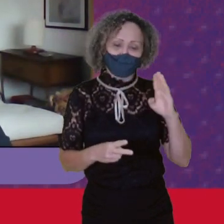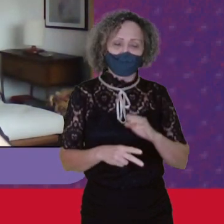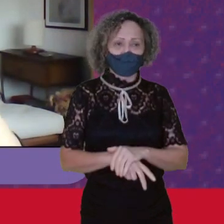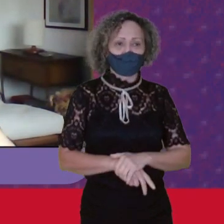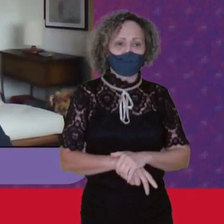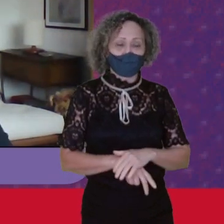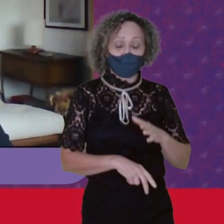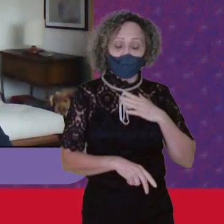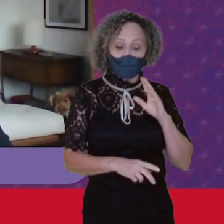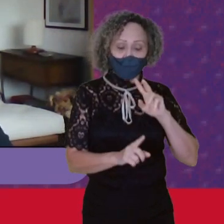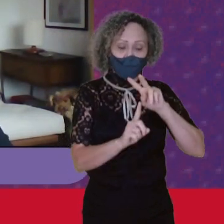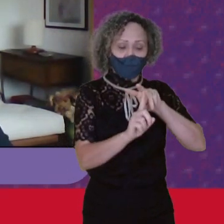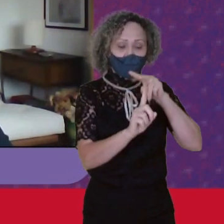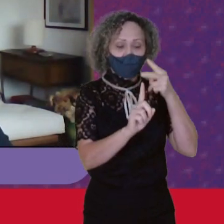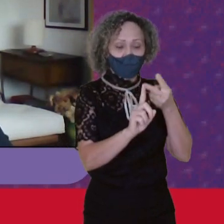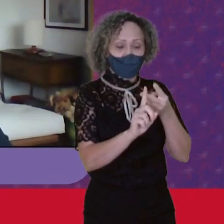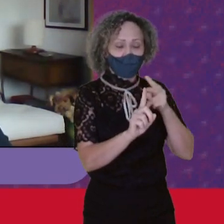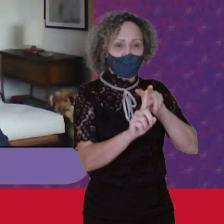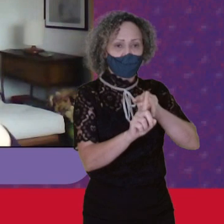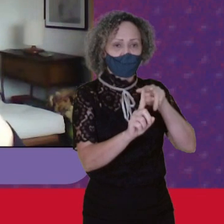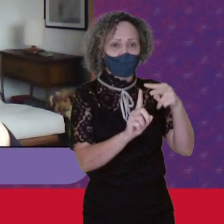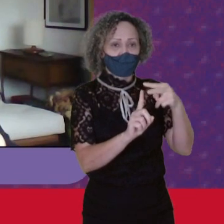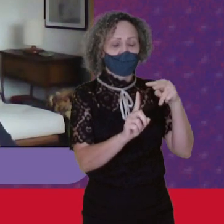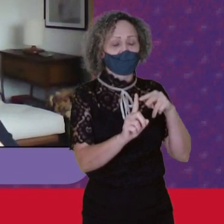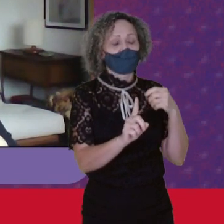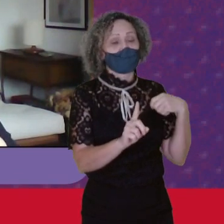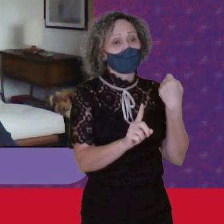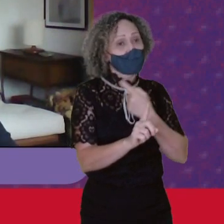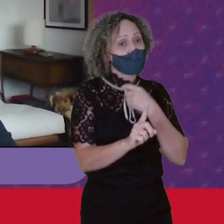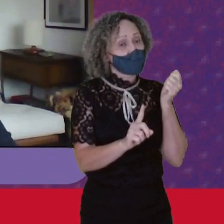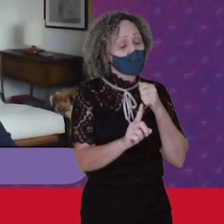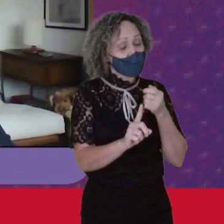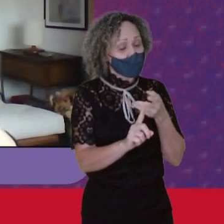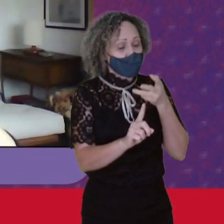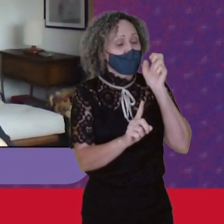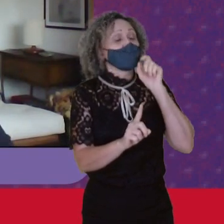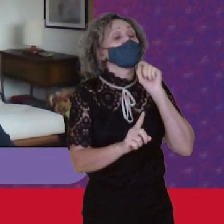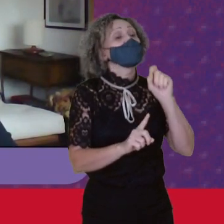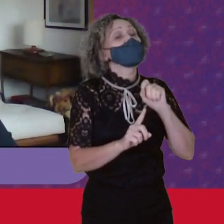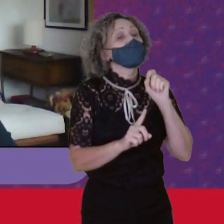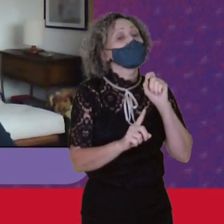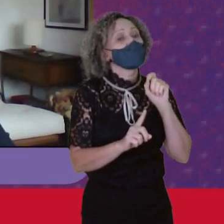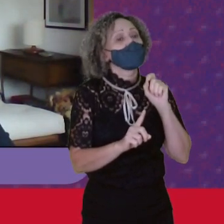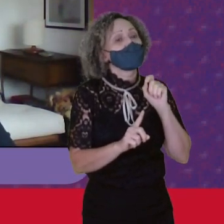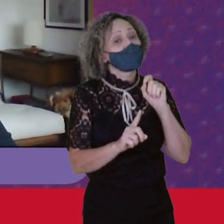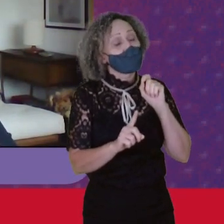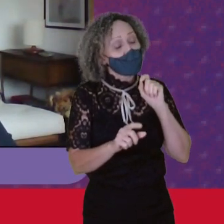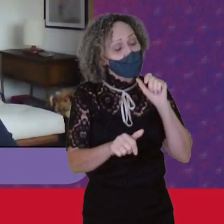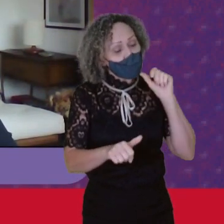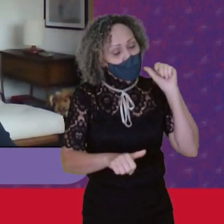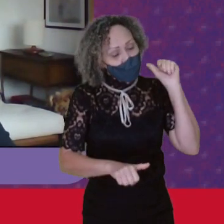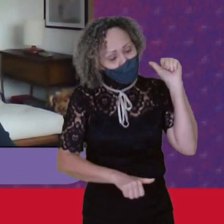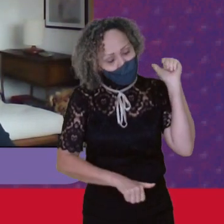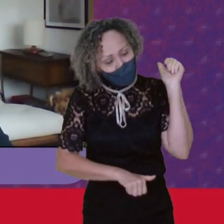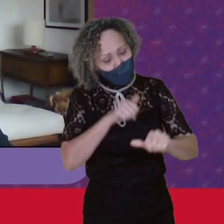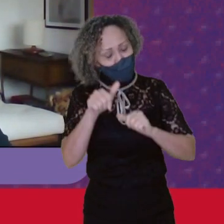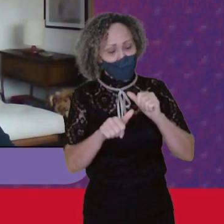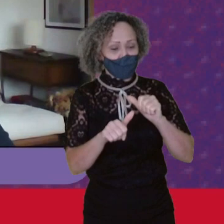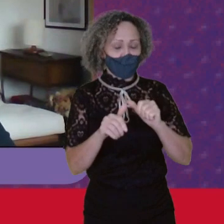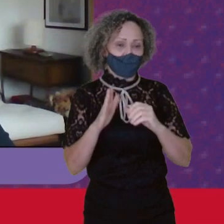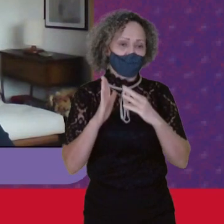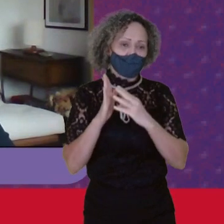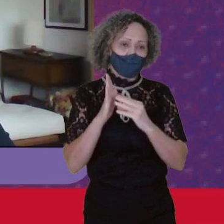partir dessa perspectiva É muito importante Para nós Porque isso Implica Numa mudança De modelo